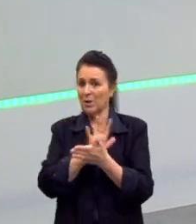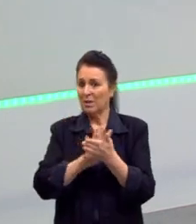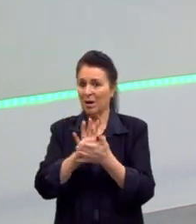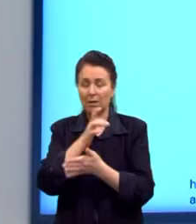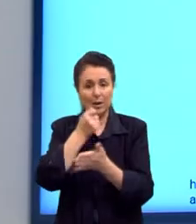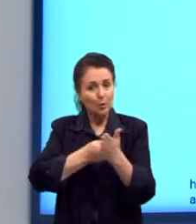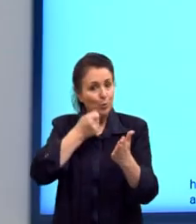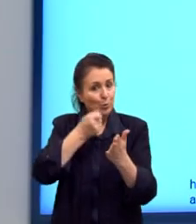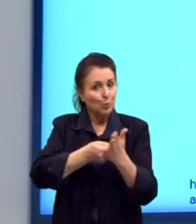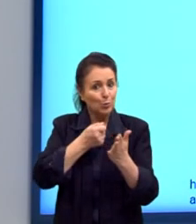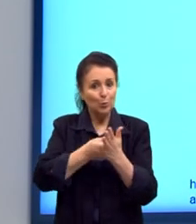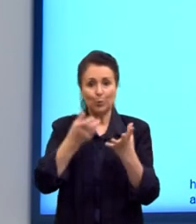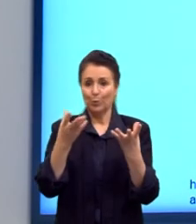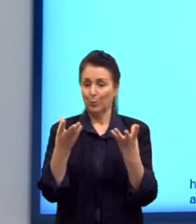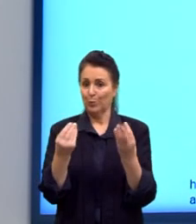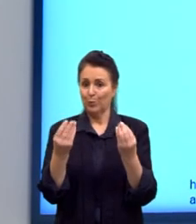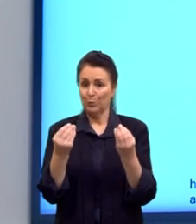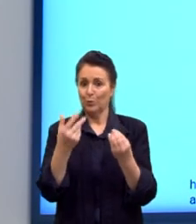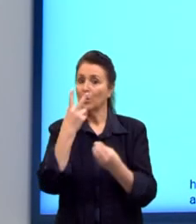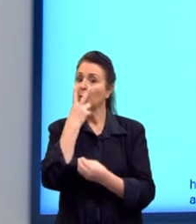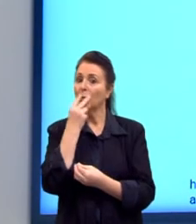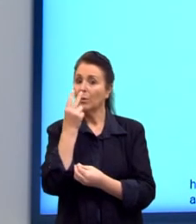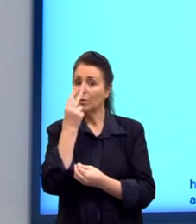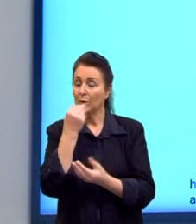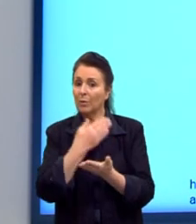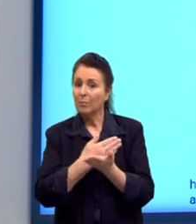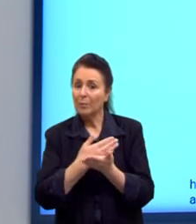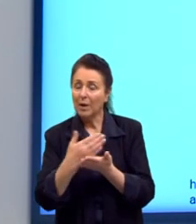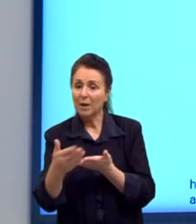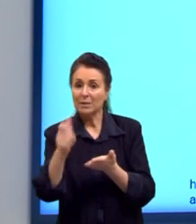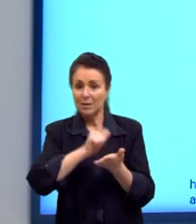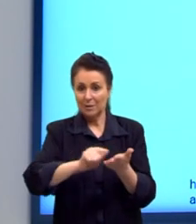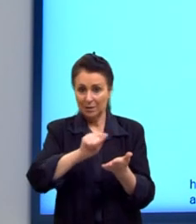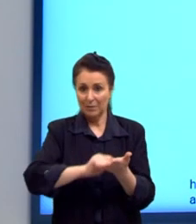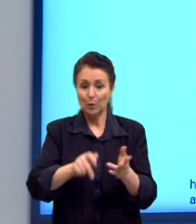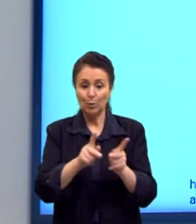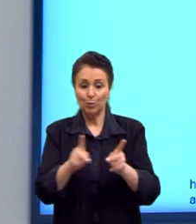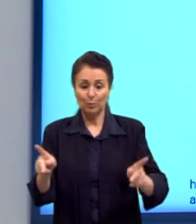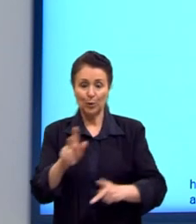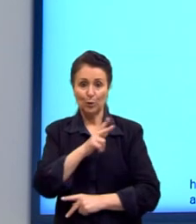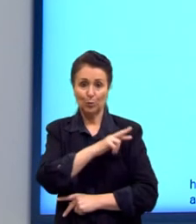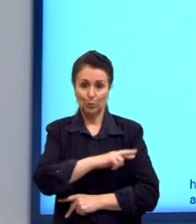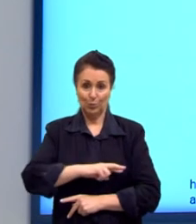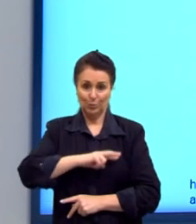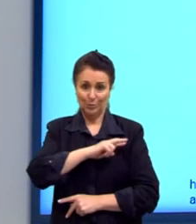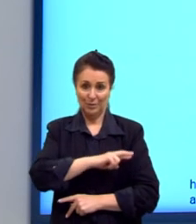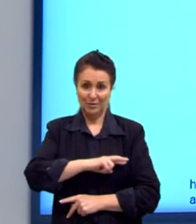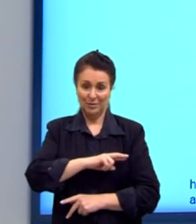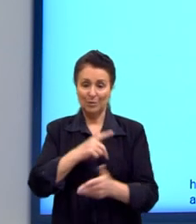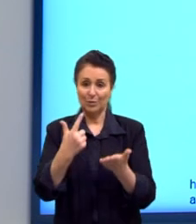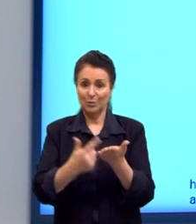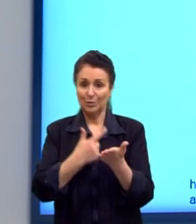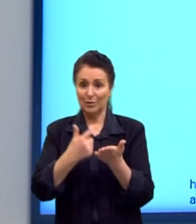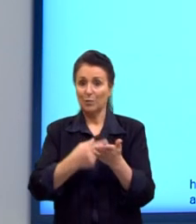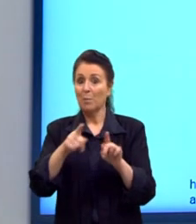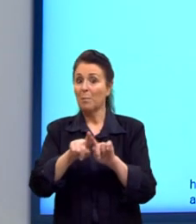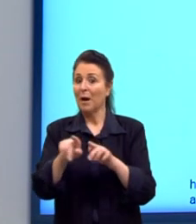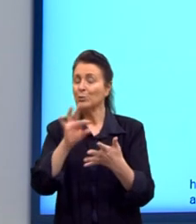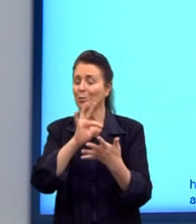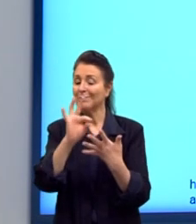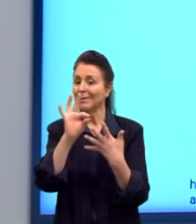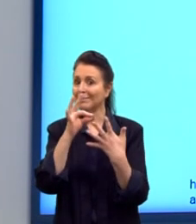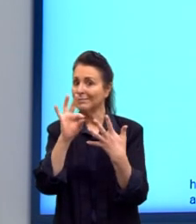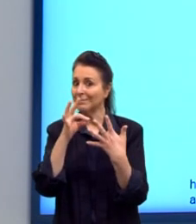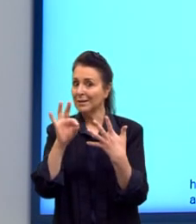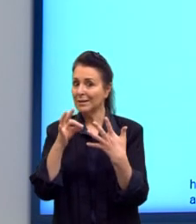Machado de Assis tem uma fase. Ele começa a escrever no romantismo. Ele escreve livros românticos. Mas ele se destaca mesmo,